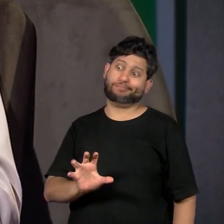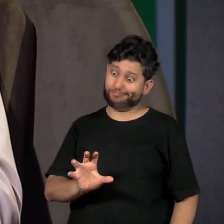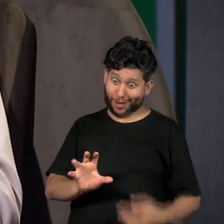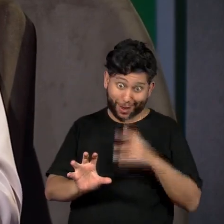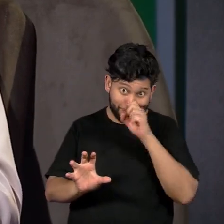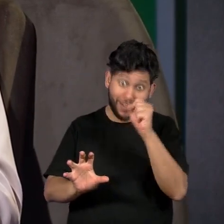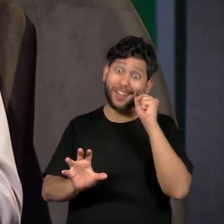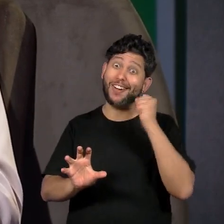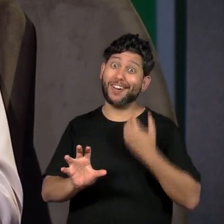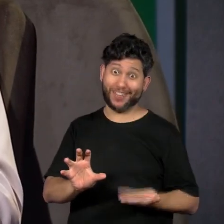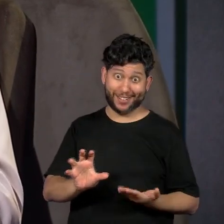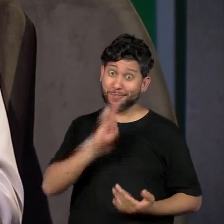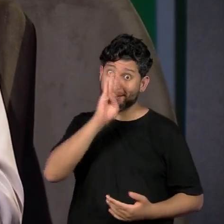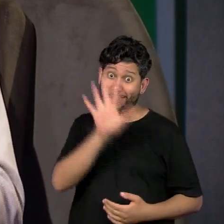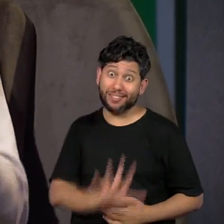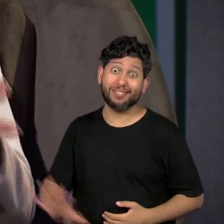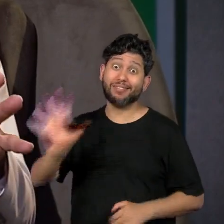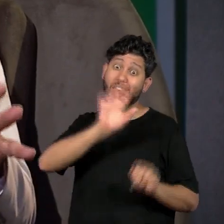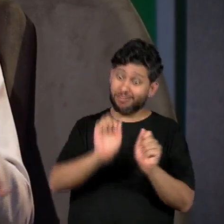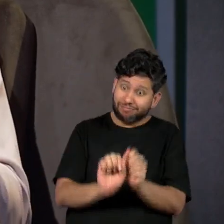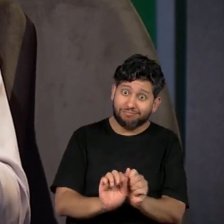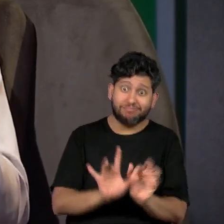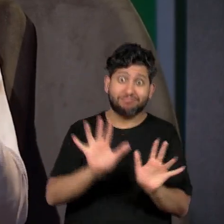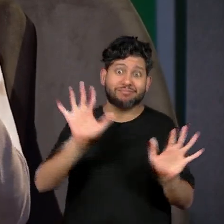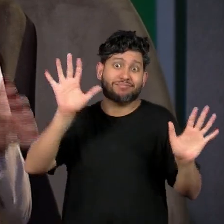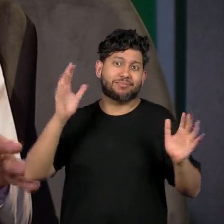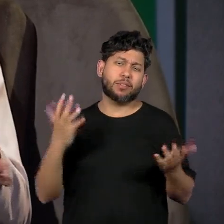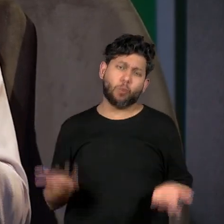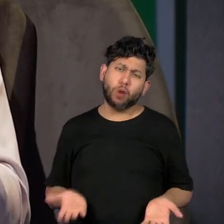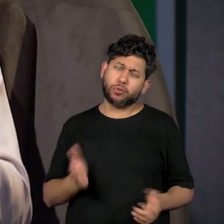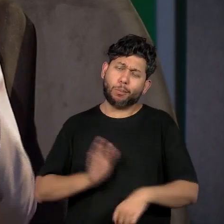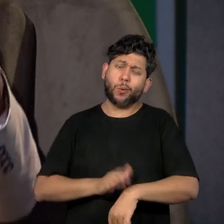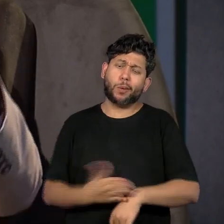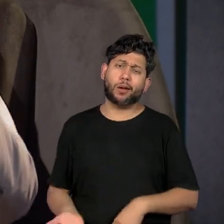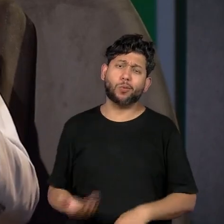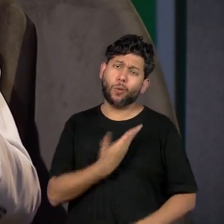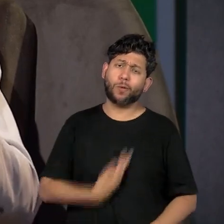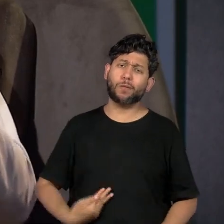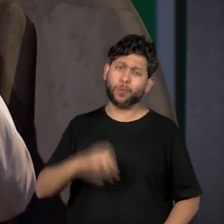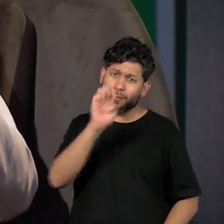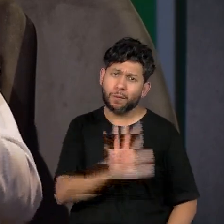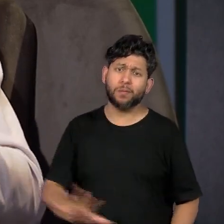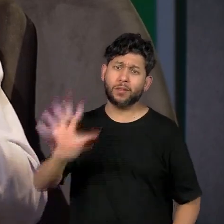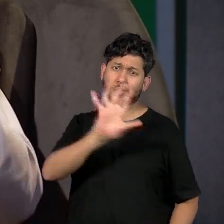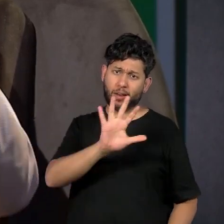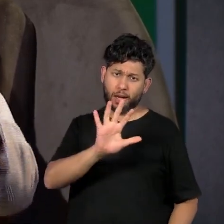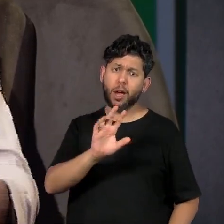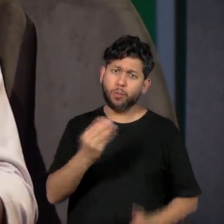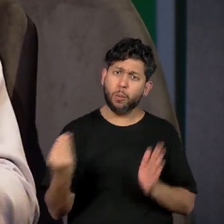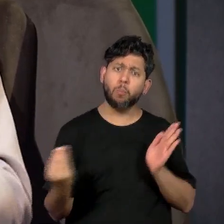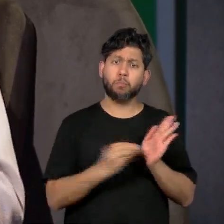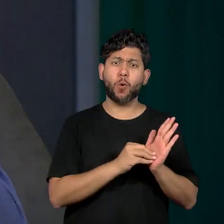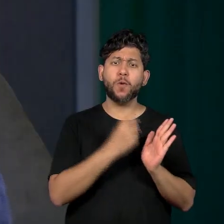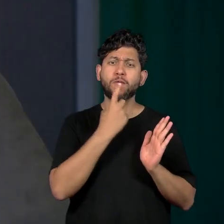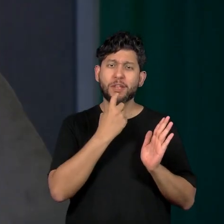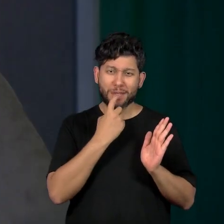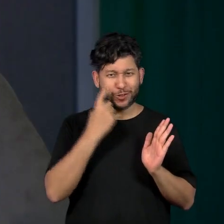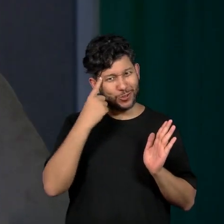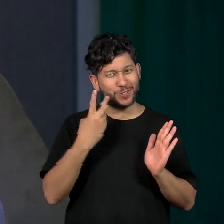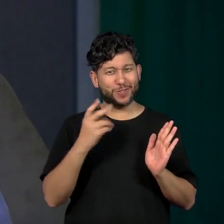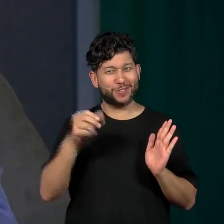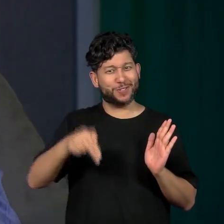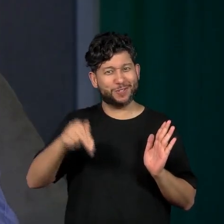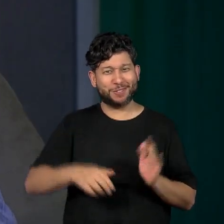fatalmente no país inteiro, quer dizer, acho que na hora do governo federal também decretar o feriado para o Brasil. Na